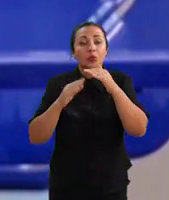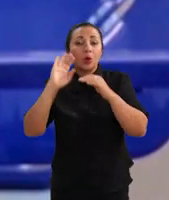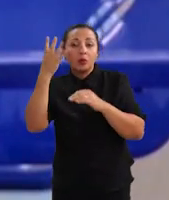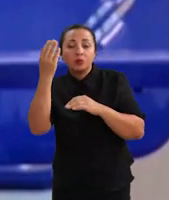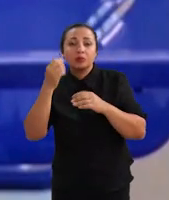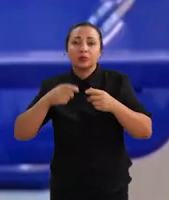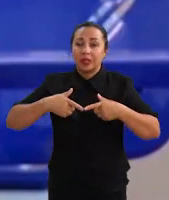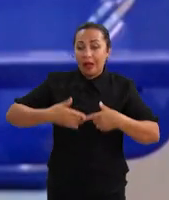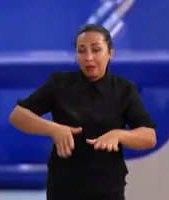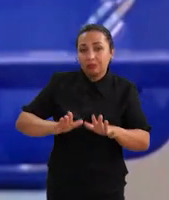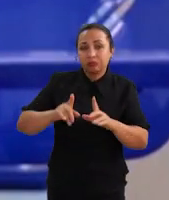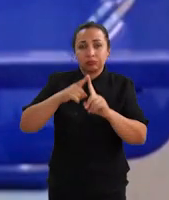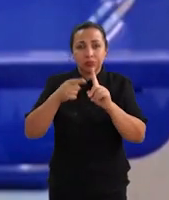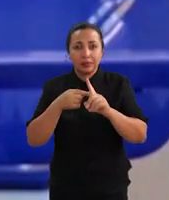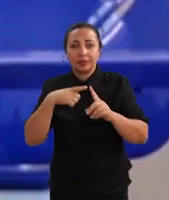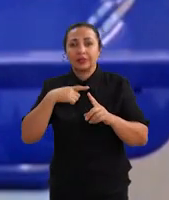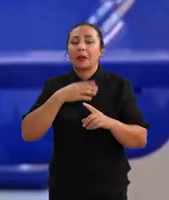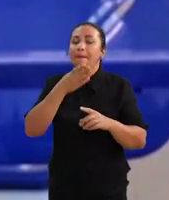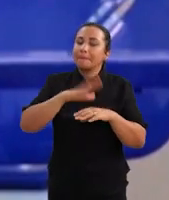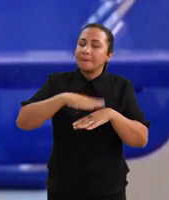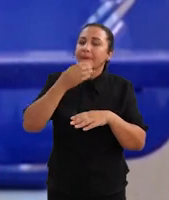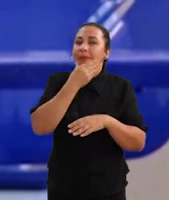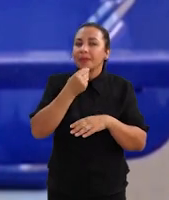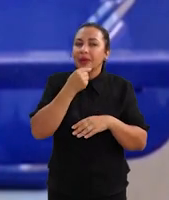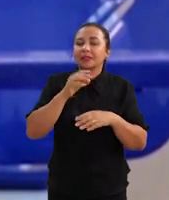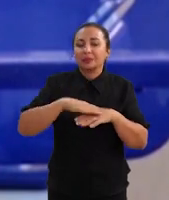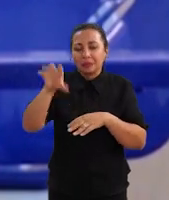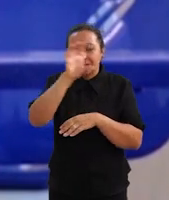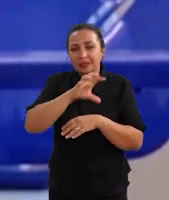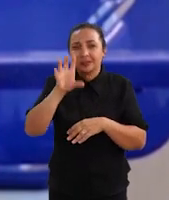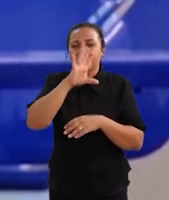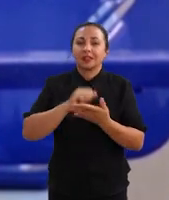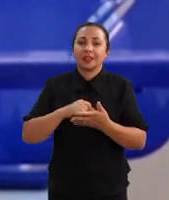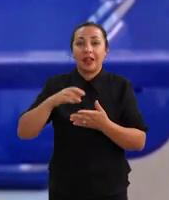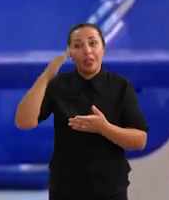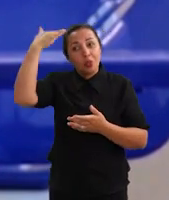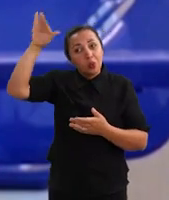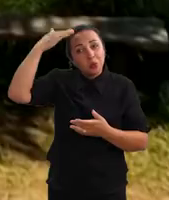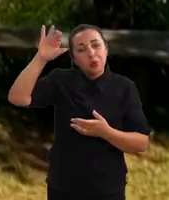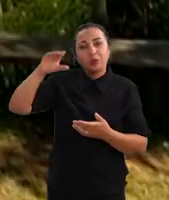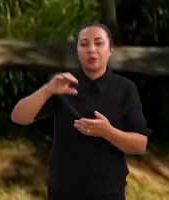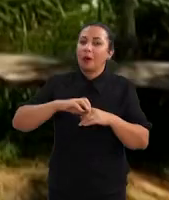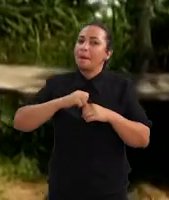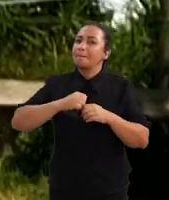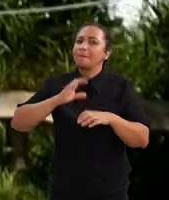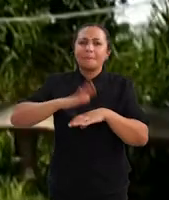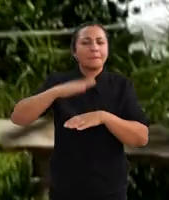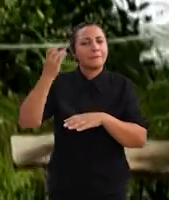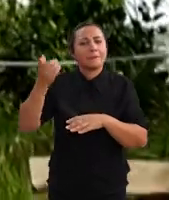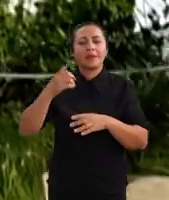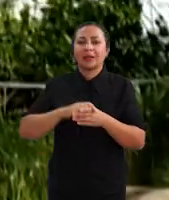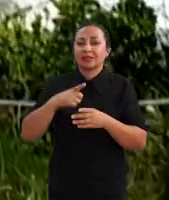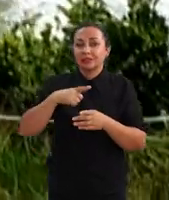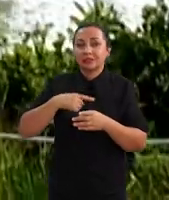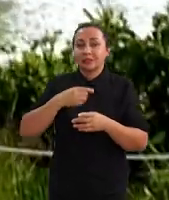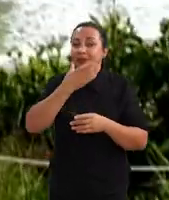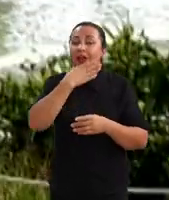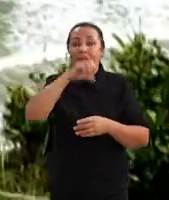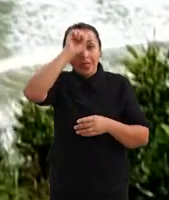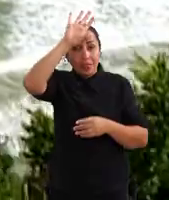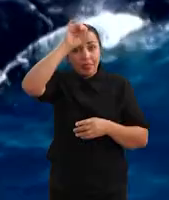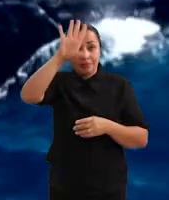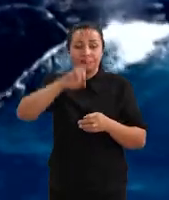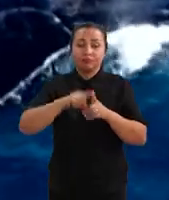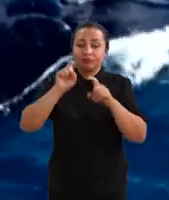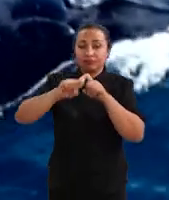adultos também na região. Então, a atividade vocal estava relacionada com o número de adultos, ou seja, quanto mais indivíduos sexualmente ativos tinham na